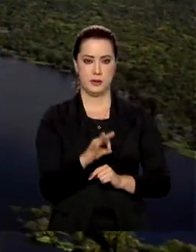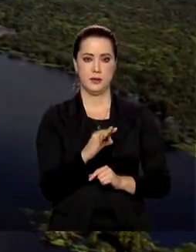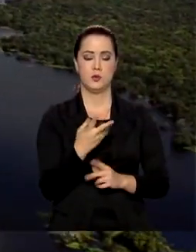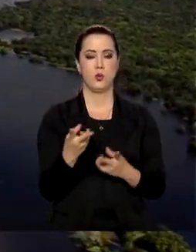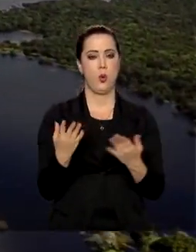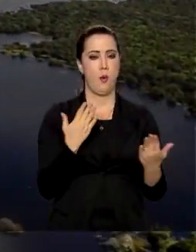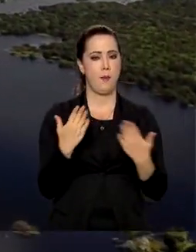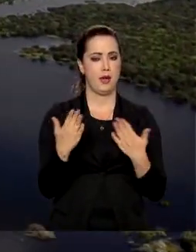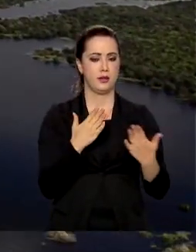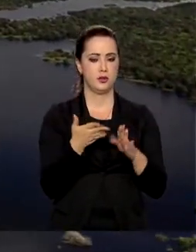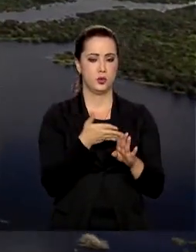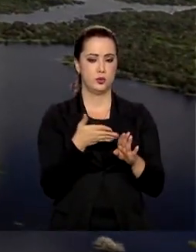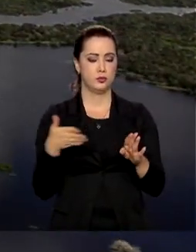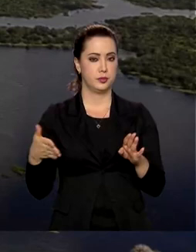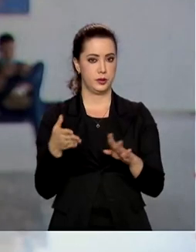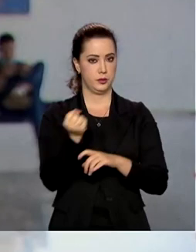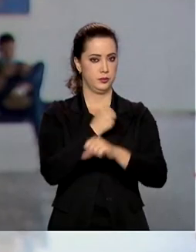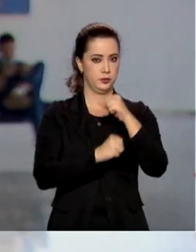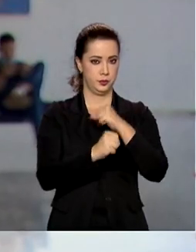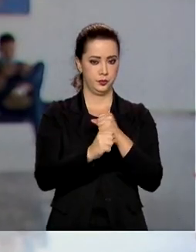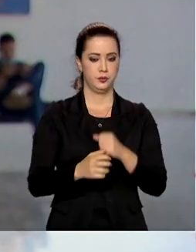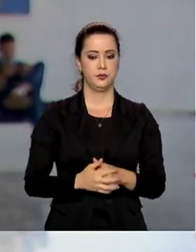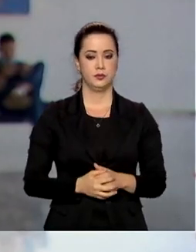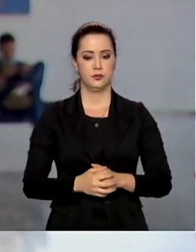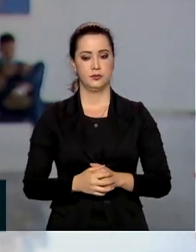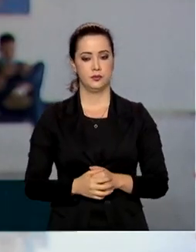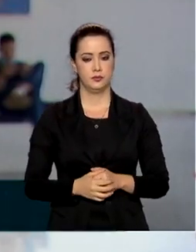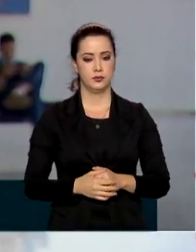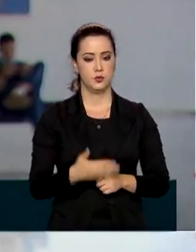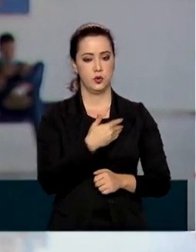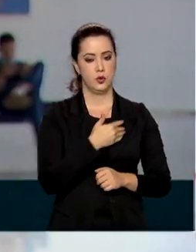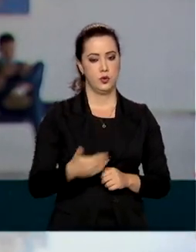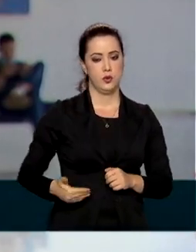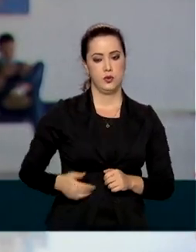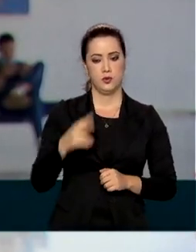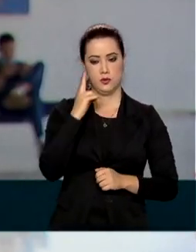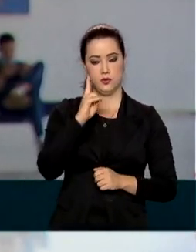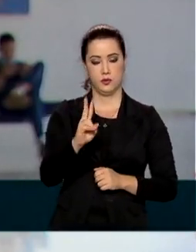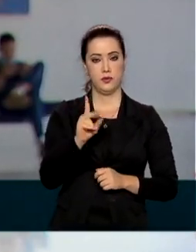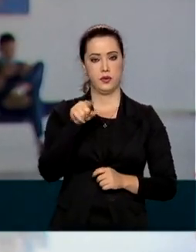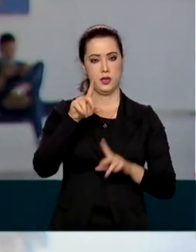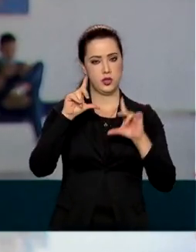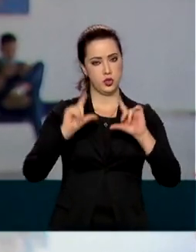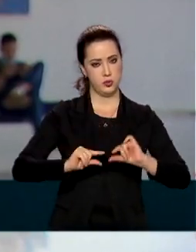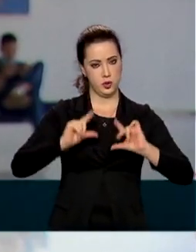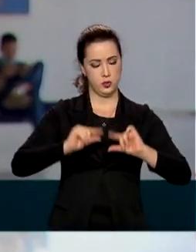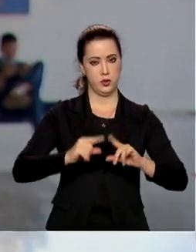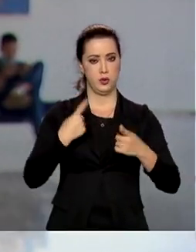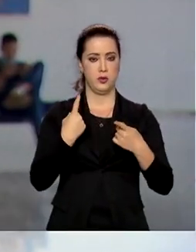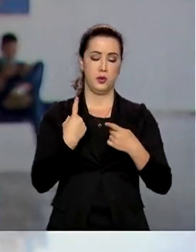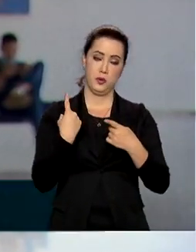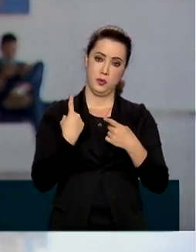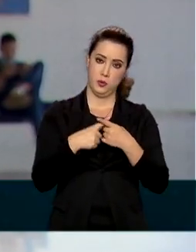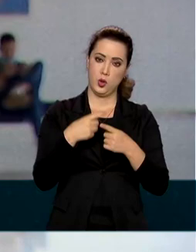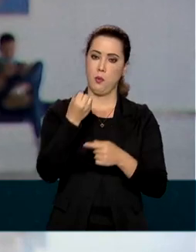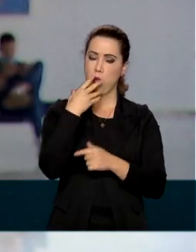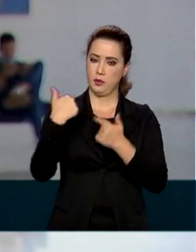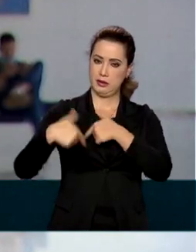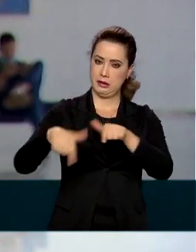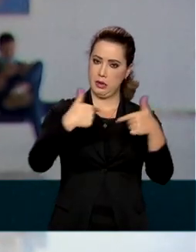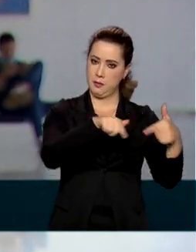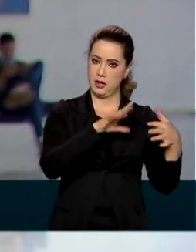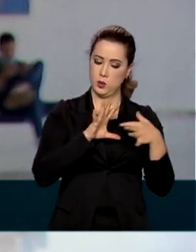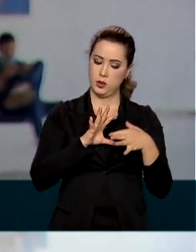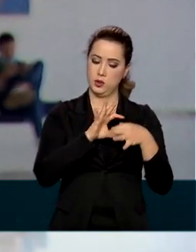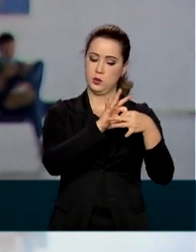observarmos o período anterior. O governo atribui a redução dos alertas ao bom desempenho do trabalho integrado e